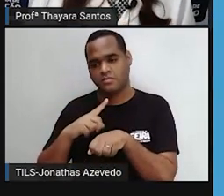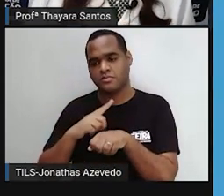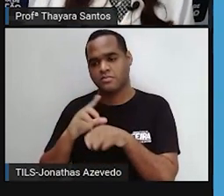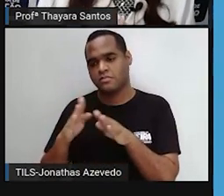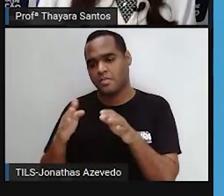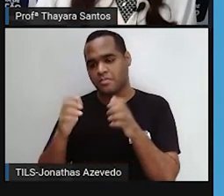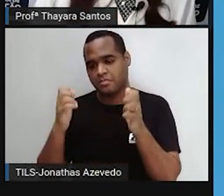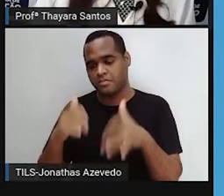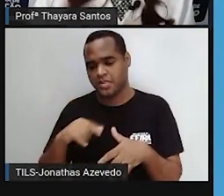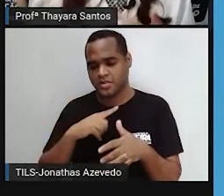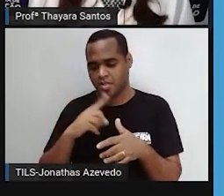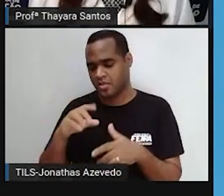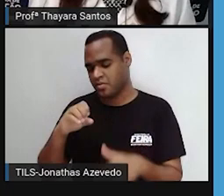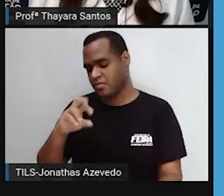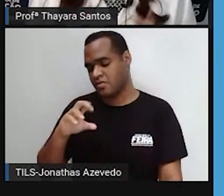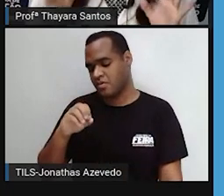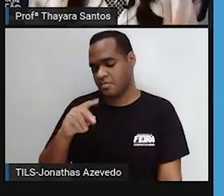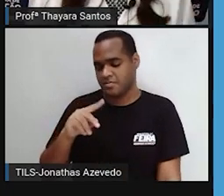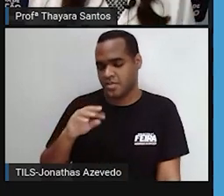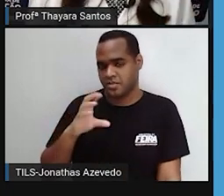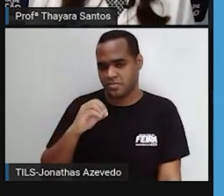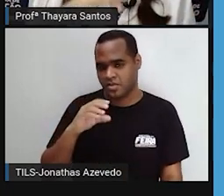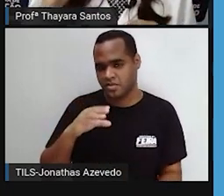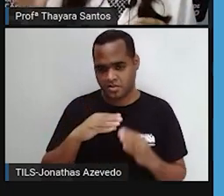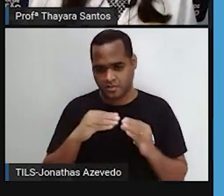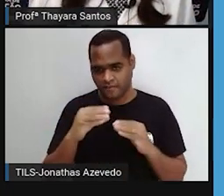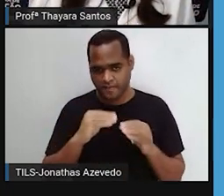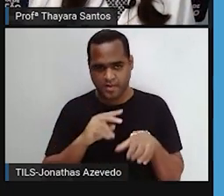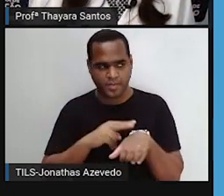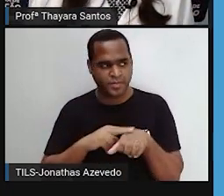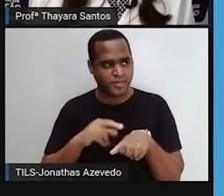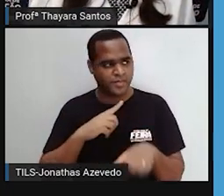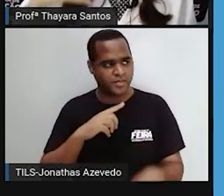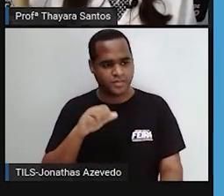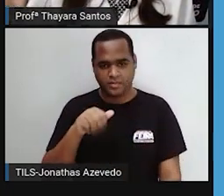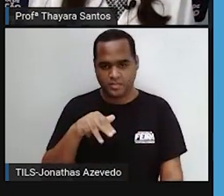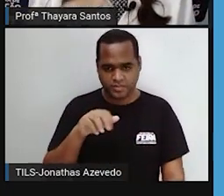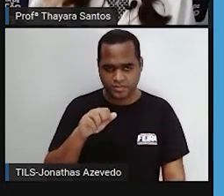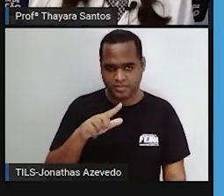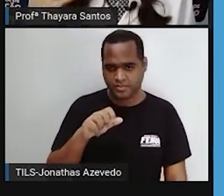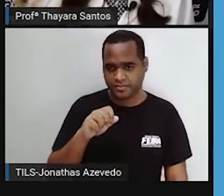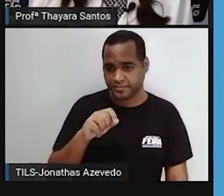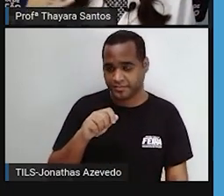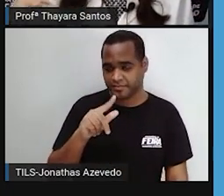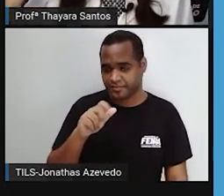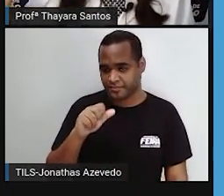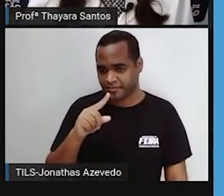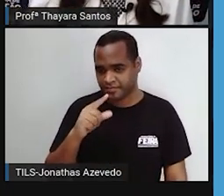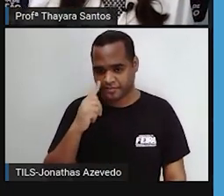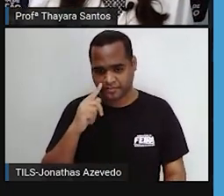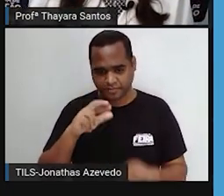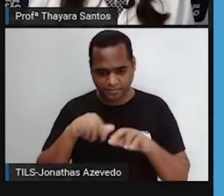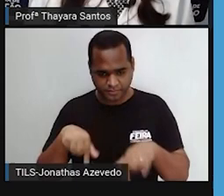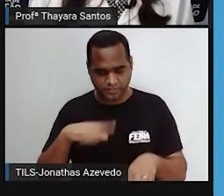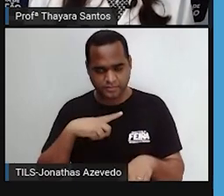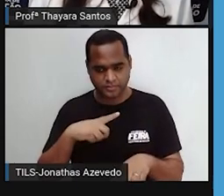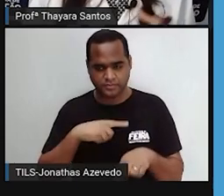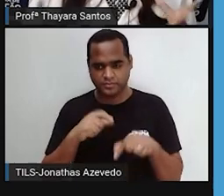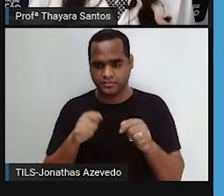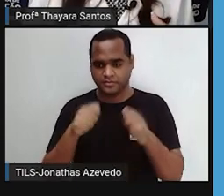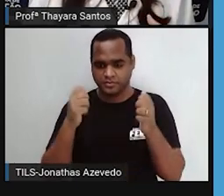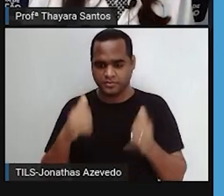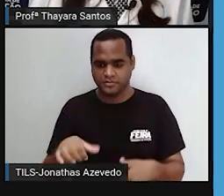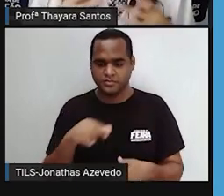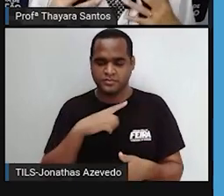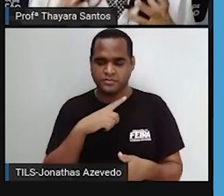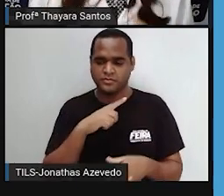Só tem cloroplasto de plastídeo? Não. Existem amiloplastos, existem vários outros tipos de plastídeos. Mas o